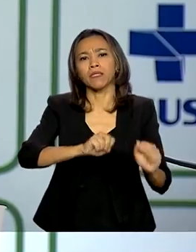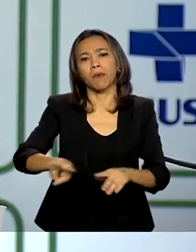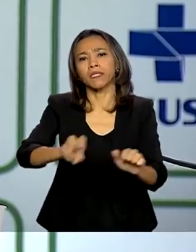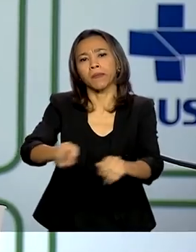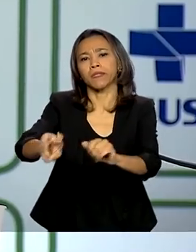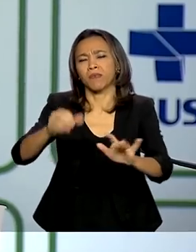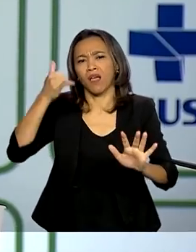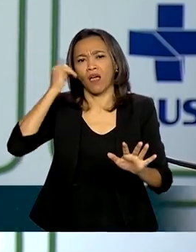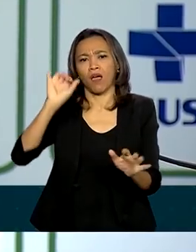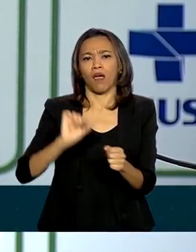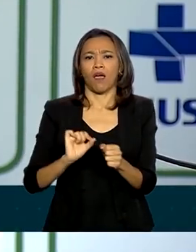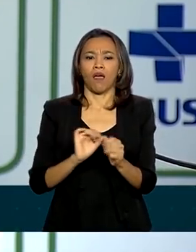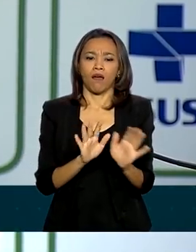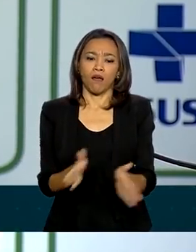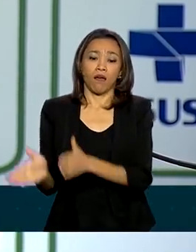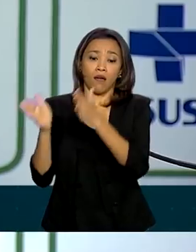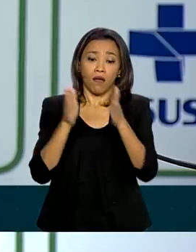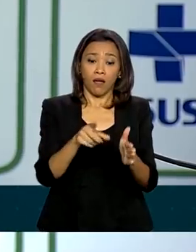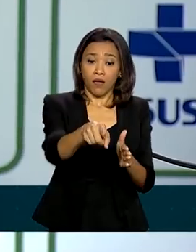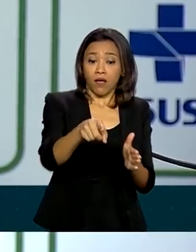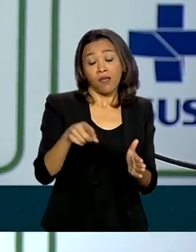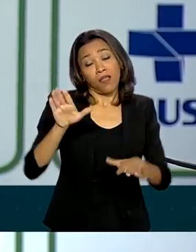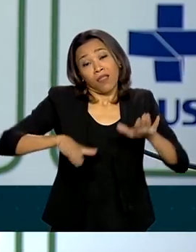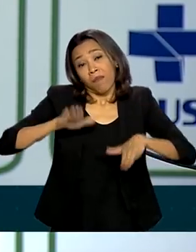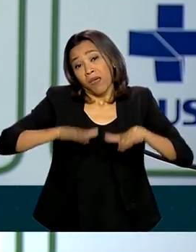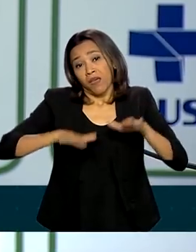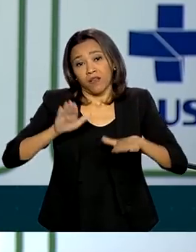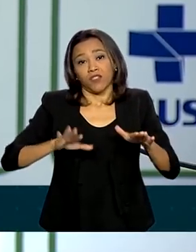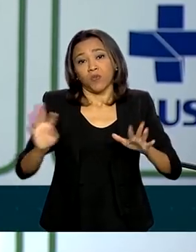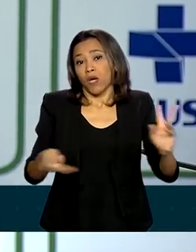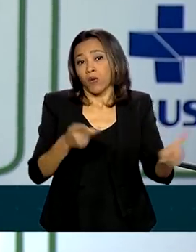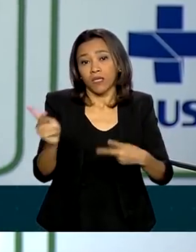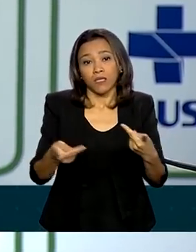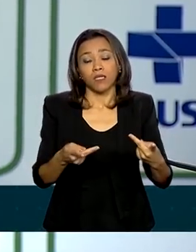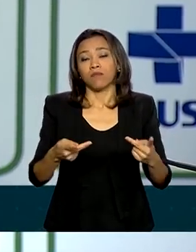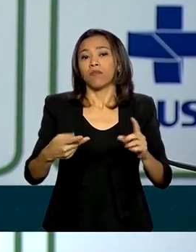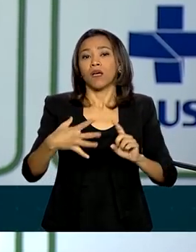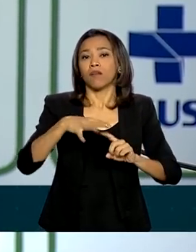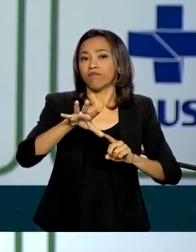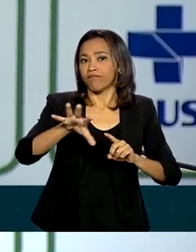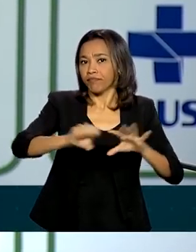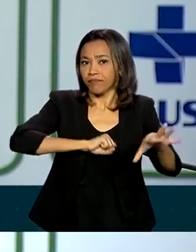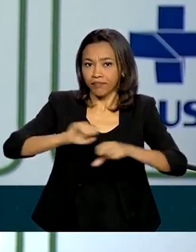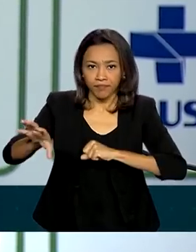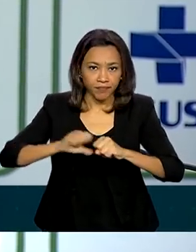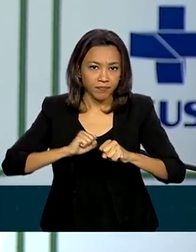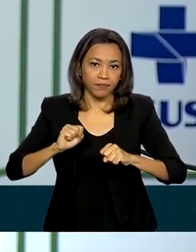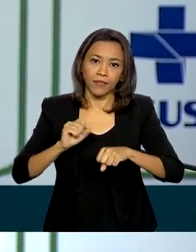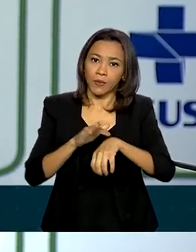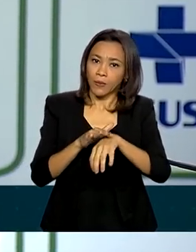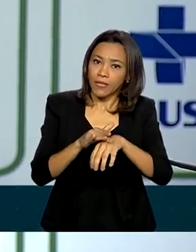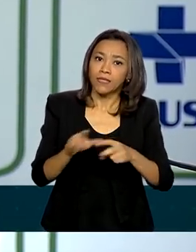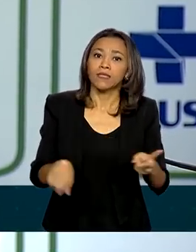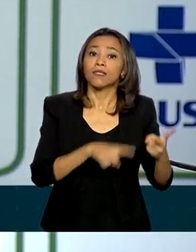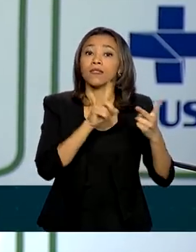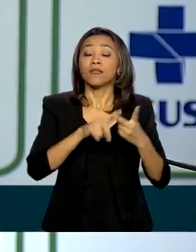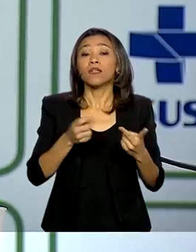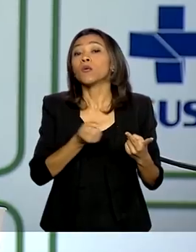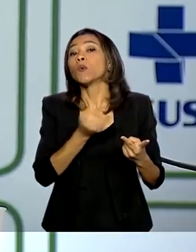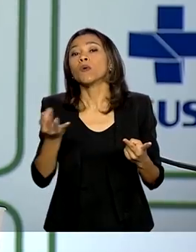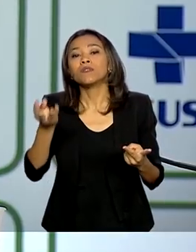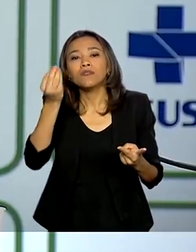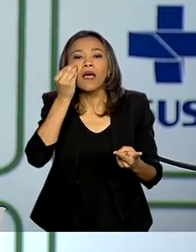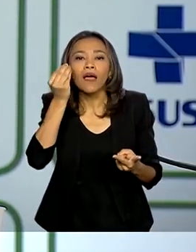O número de casos depende de duas variáveis. Ele vai depender da transmissão da doença e ele vai depender da quantidade de testes que nós